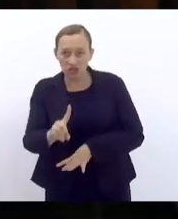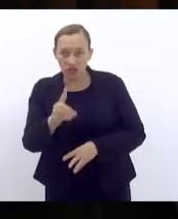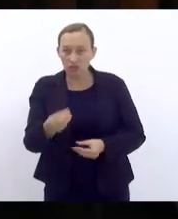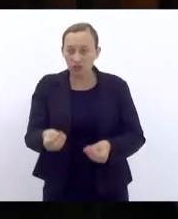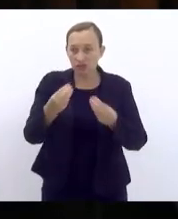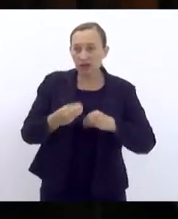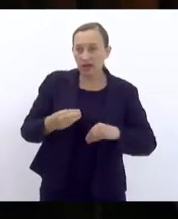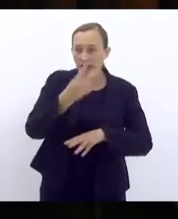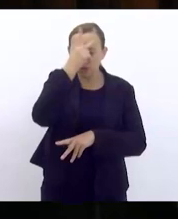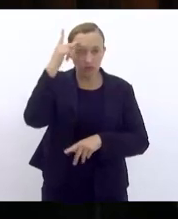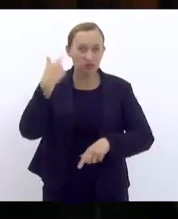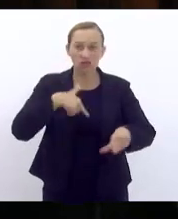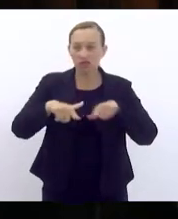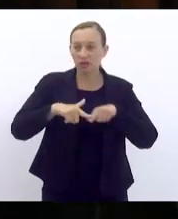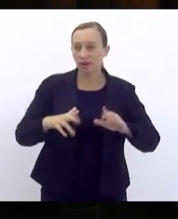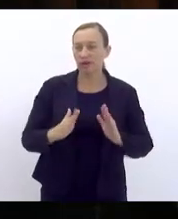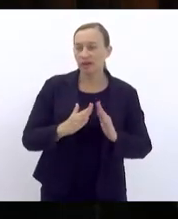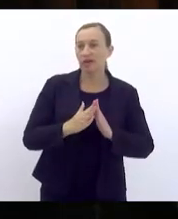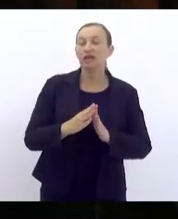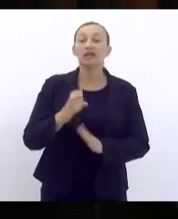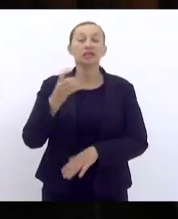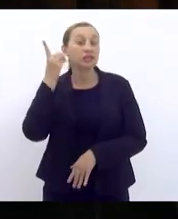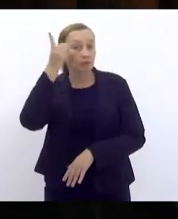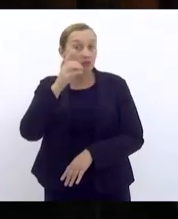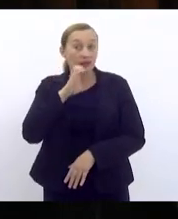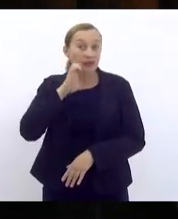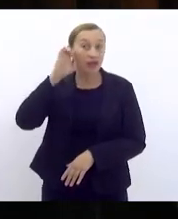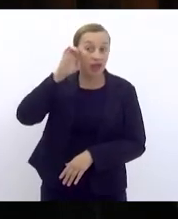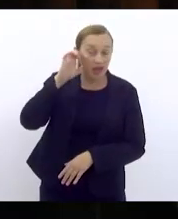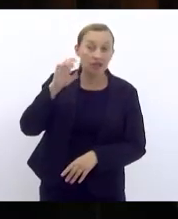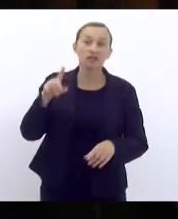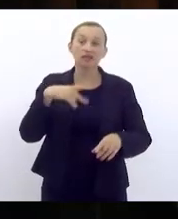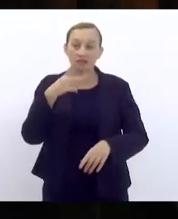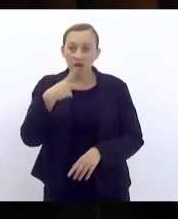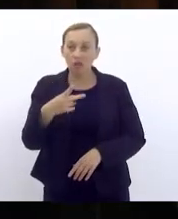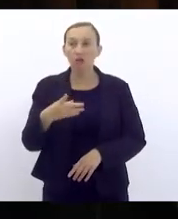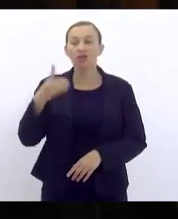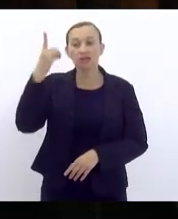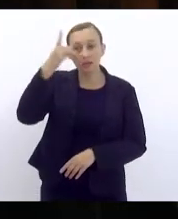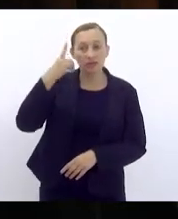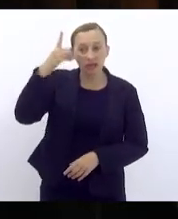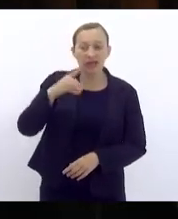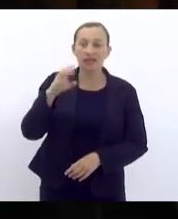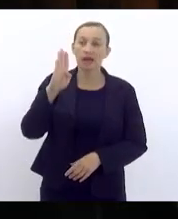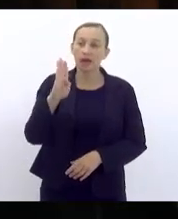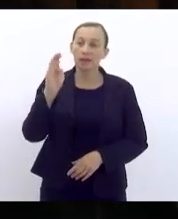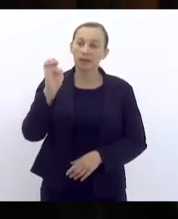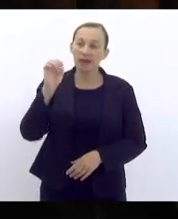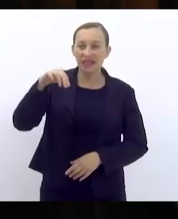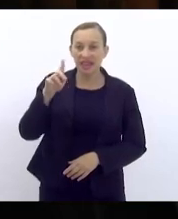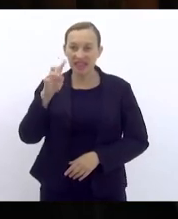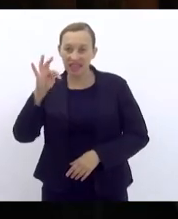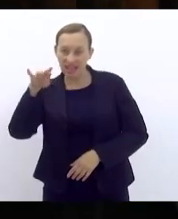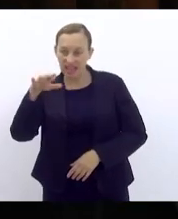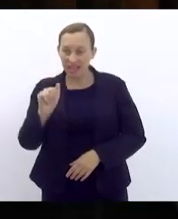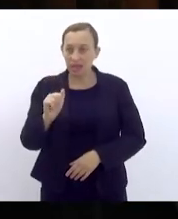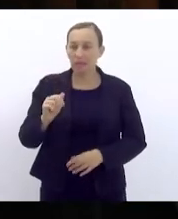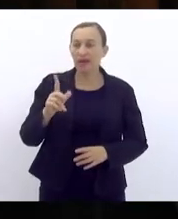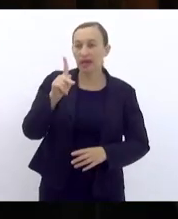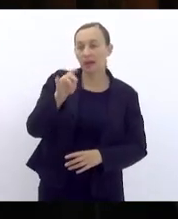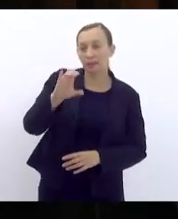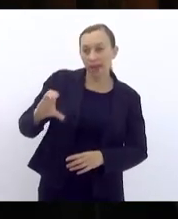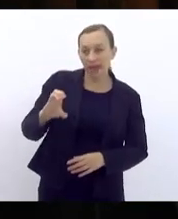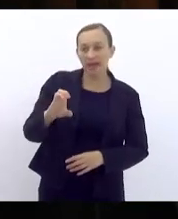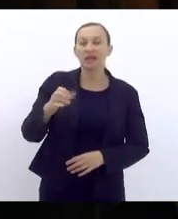empregadas domésticas. Deputada Élica citou aqui, deputada Benedita, que foi uma ferrenha defensora para que a PEC 72 fosse